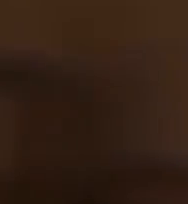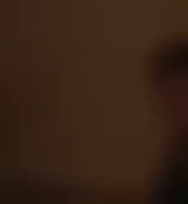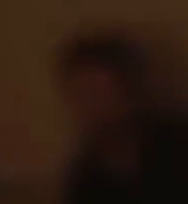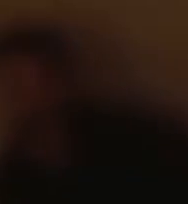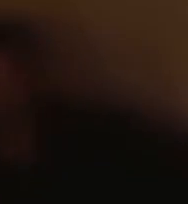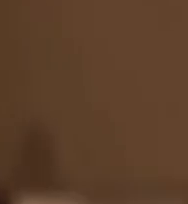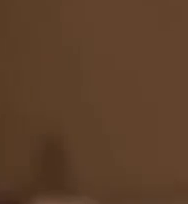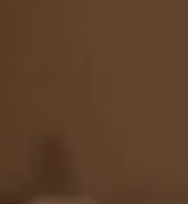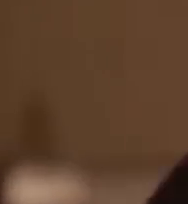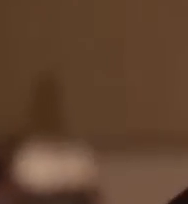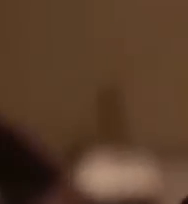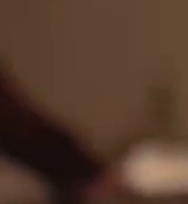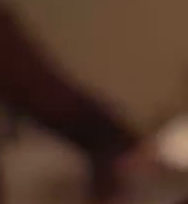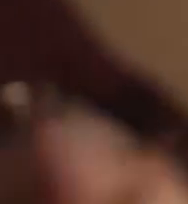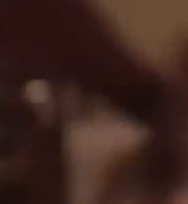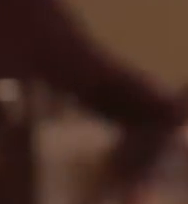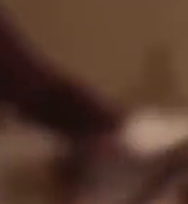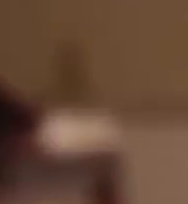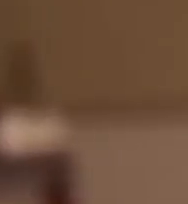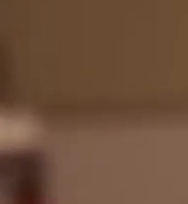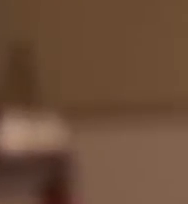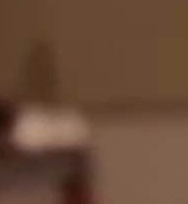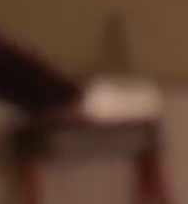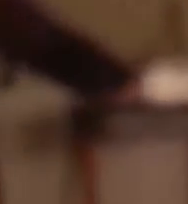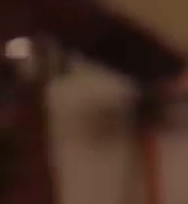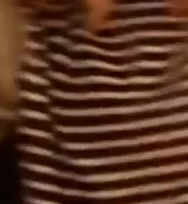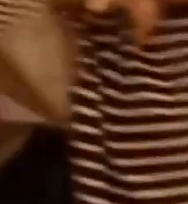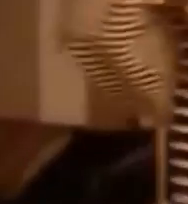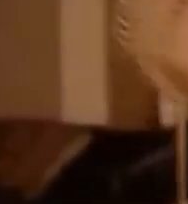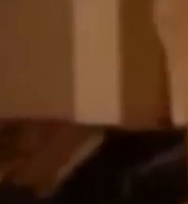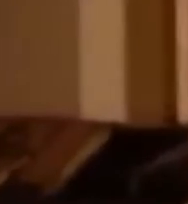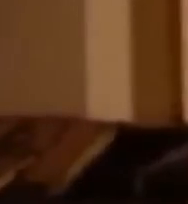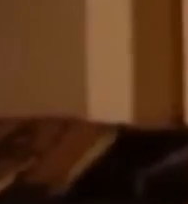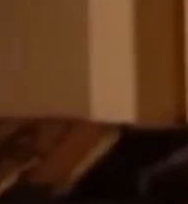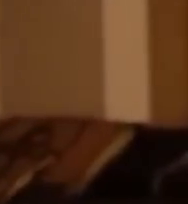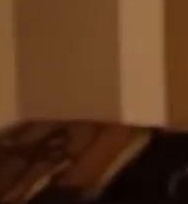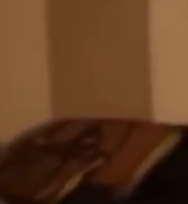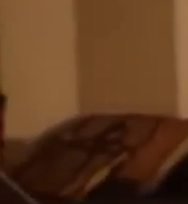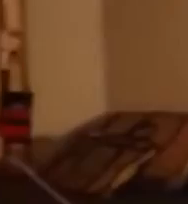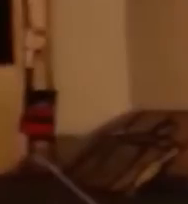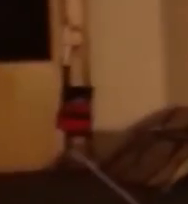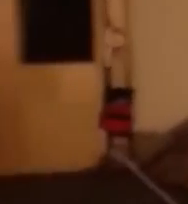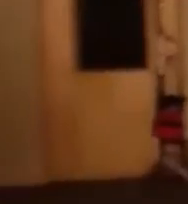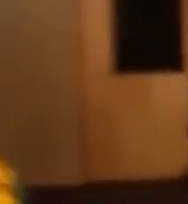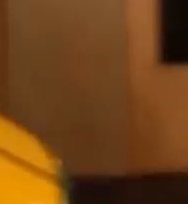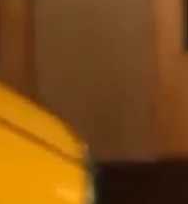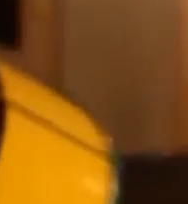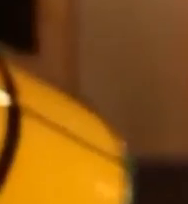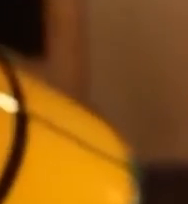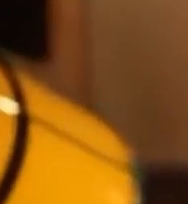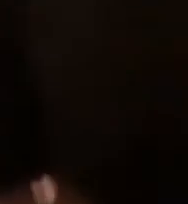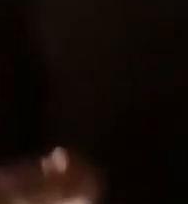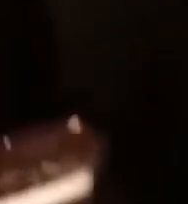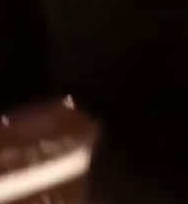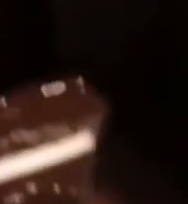Clap along if you know what happiness is to you Clap